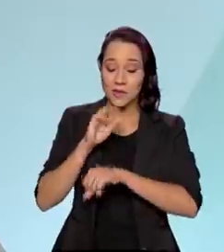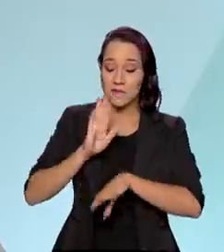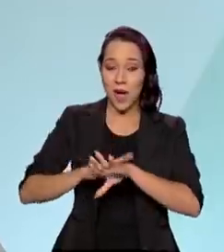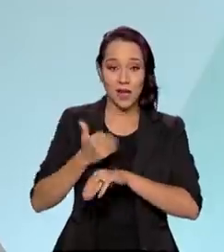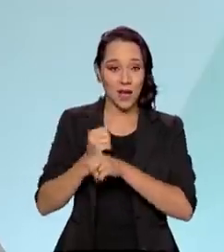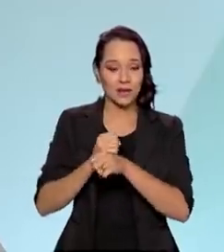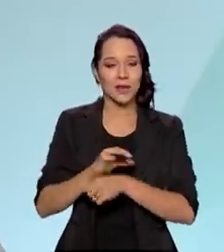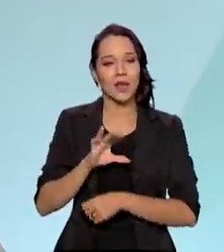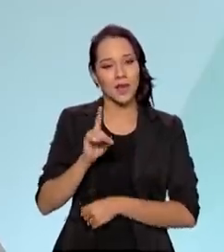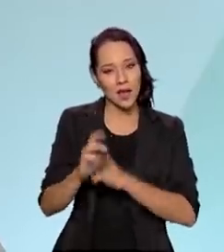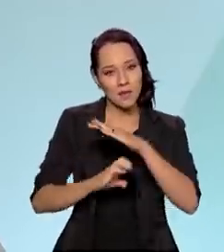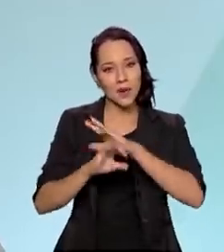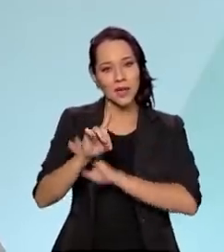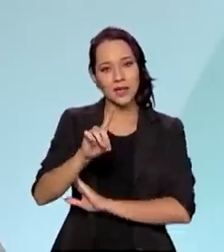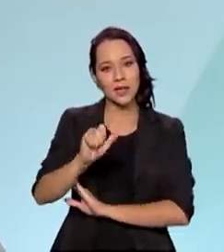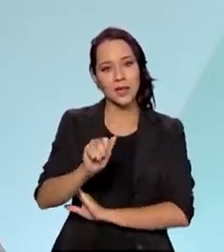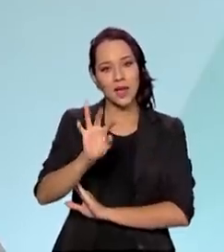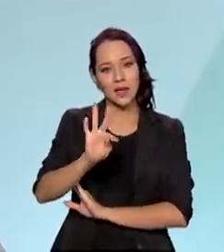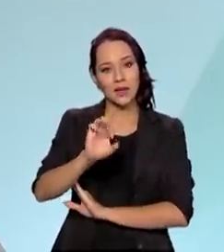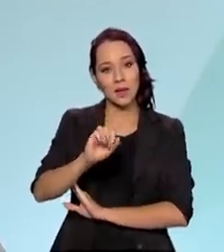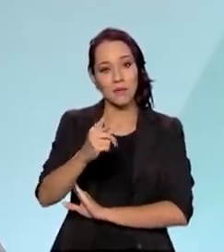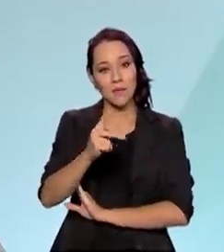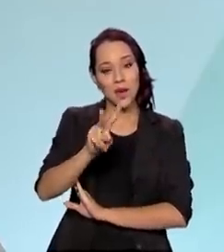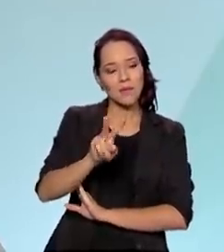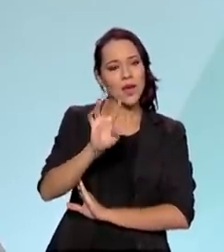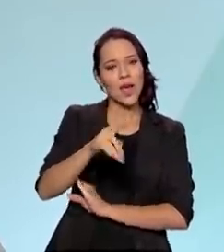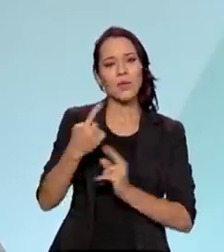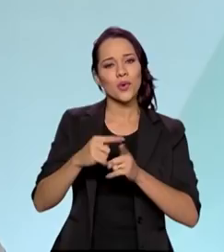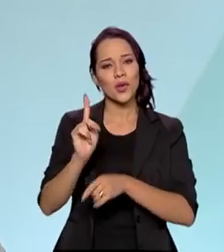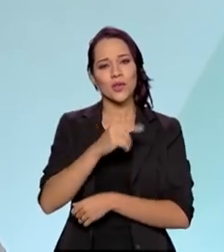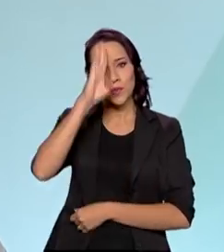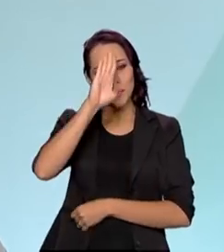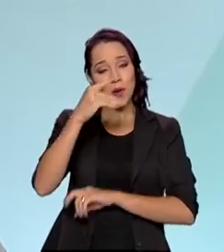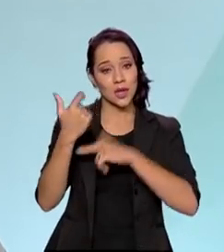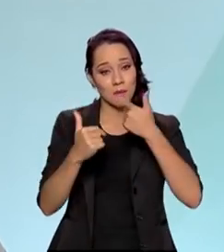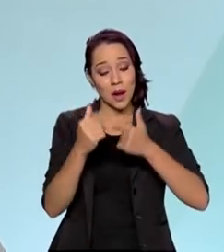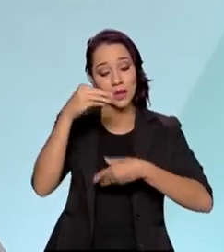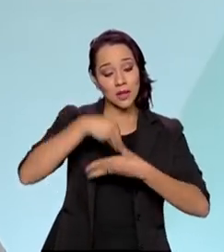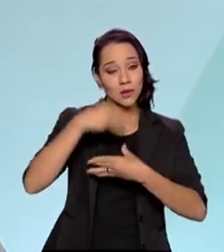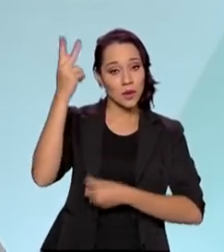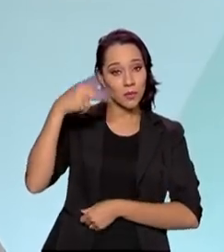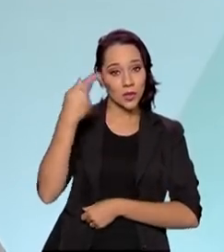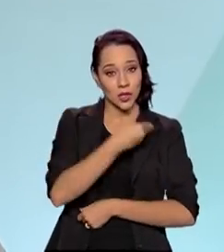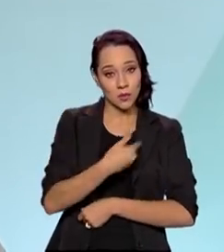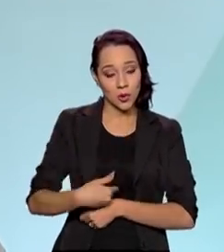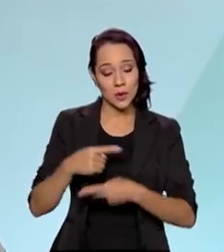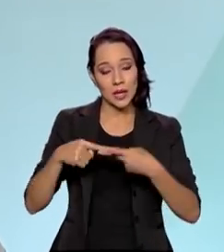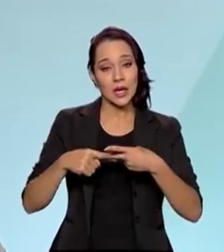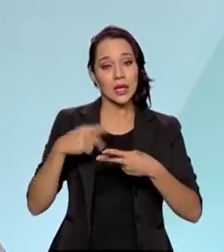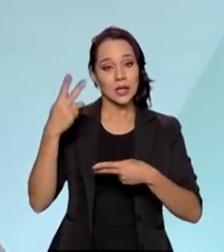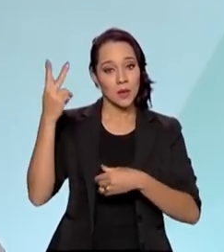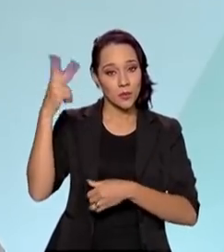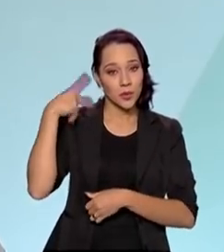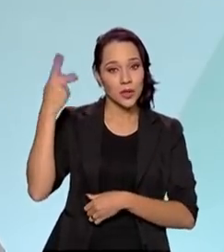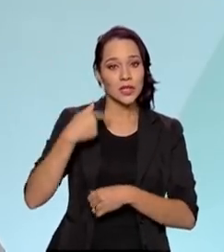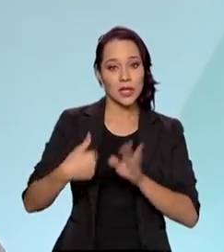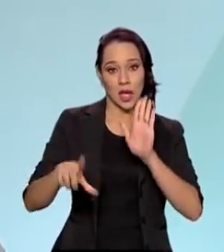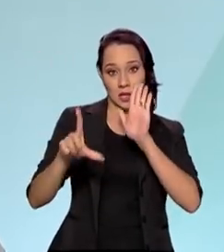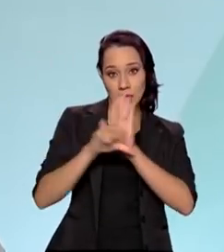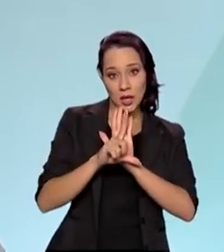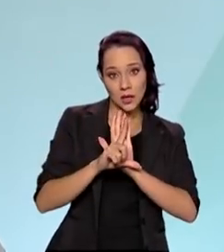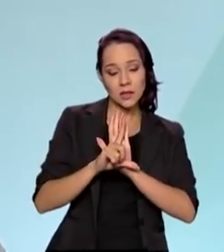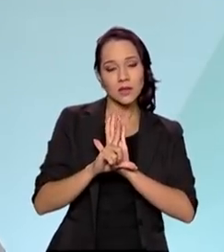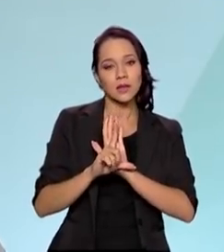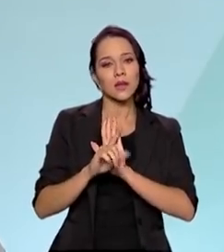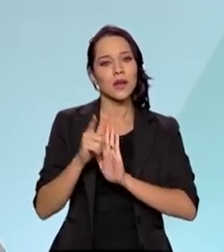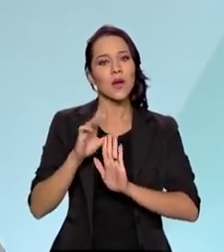Dataprev está lá, processa, porque o nosso principal trabalho é identificar, dentro da política pública, dentro da política estabelecida, das leis que existem,